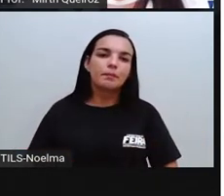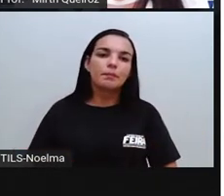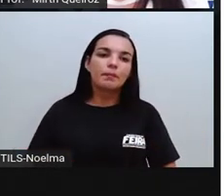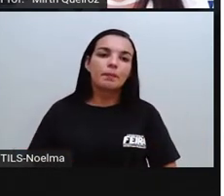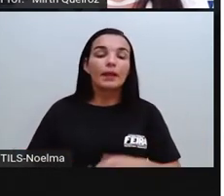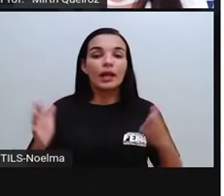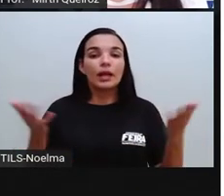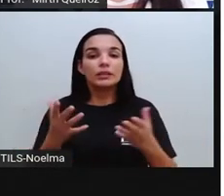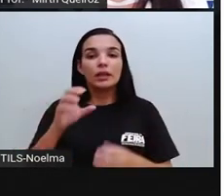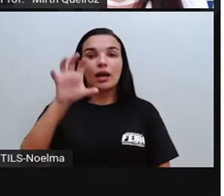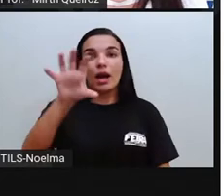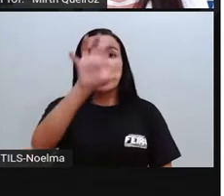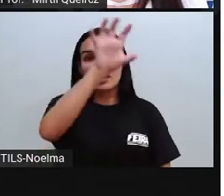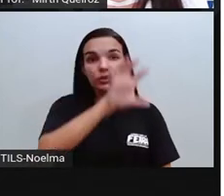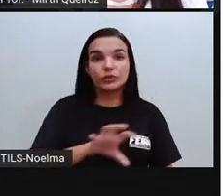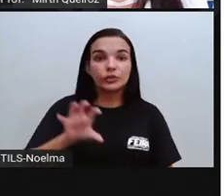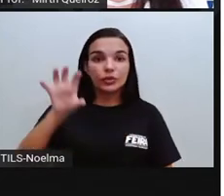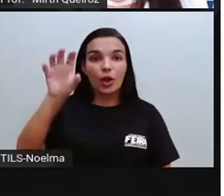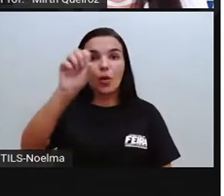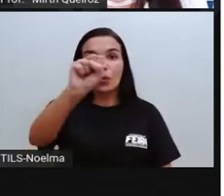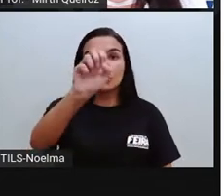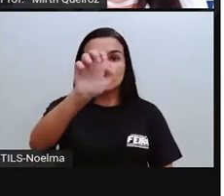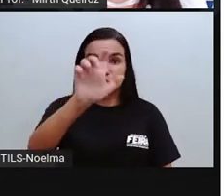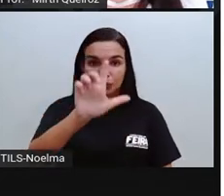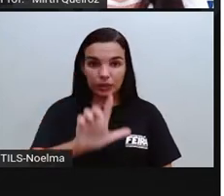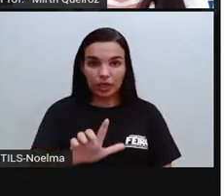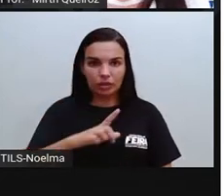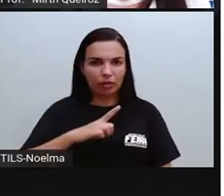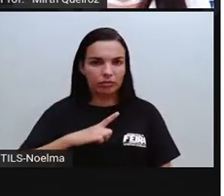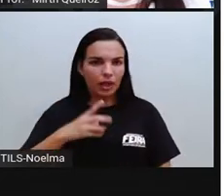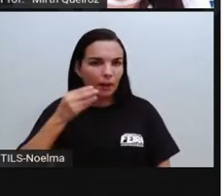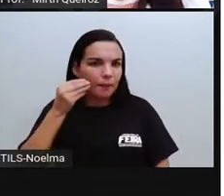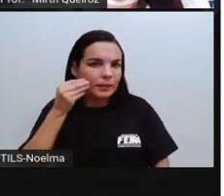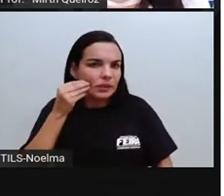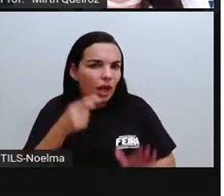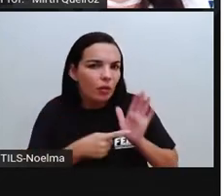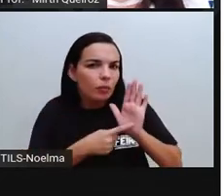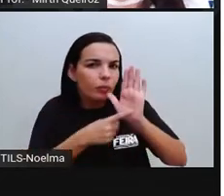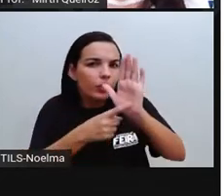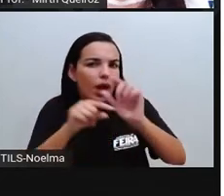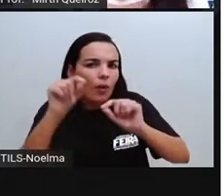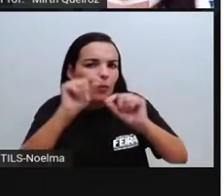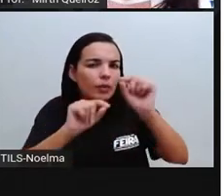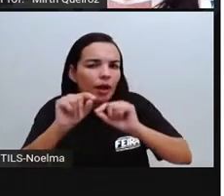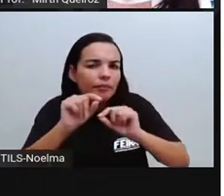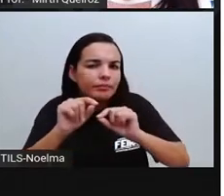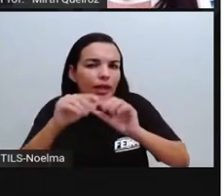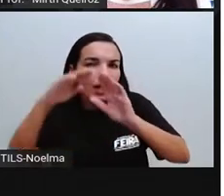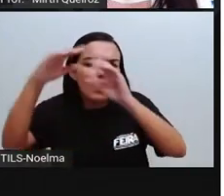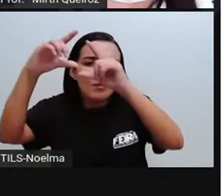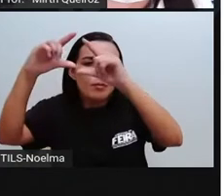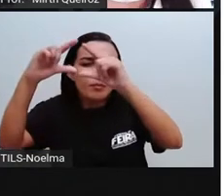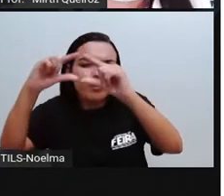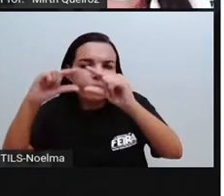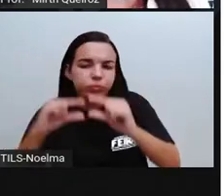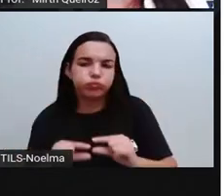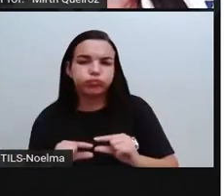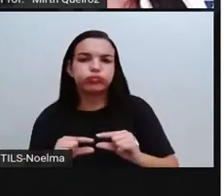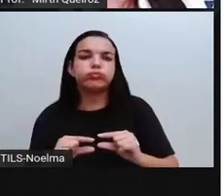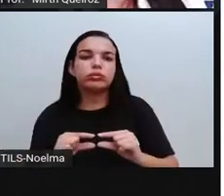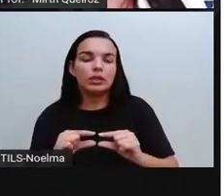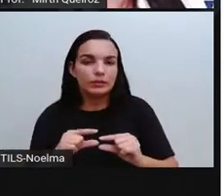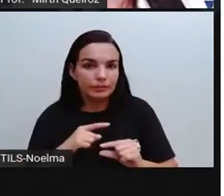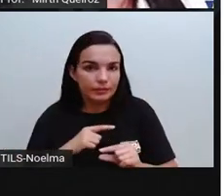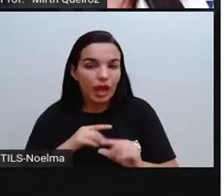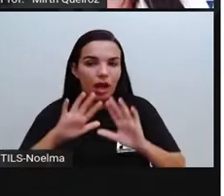A região sudeste, ela tem apresentado, atualmente, um declínio na migração. Então, houve um